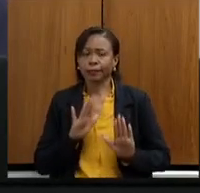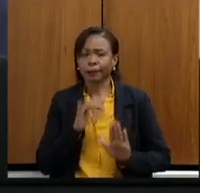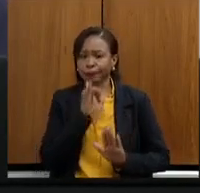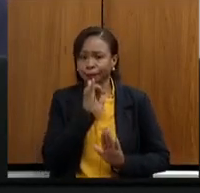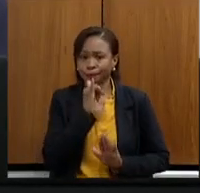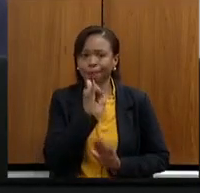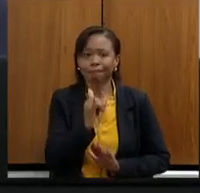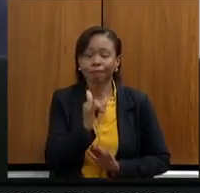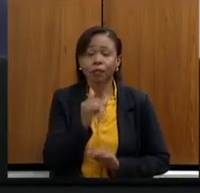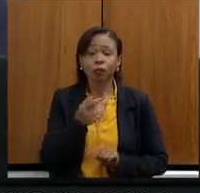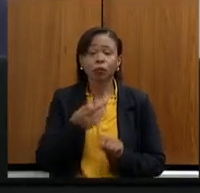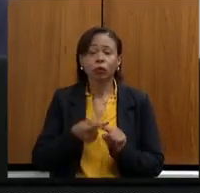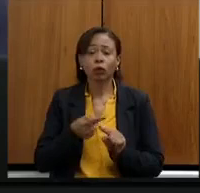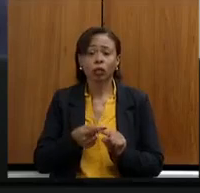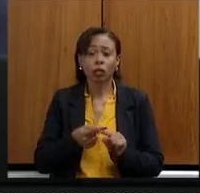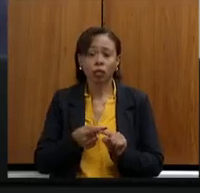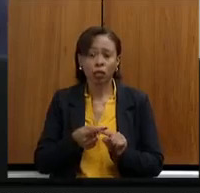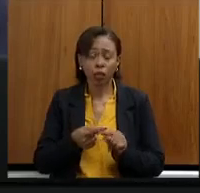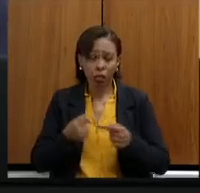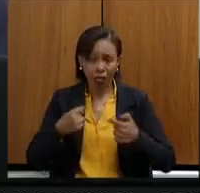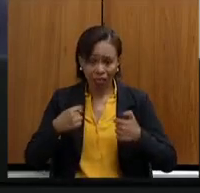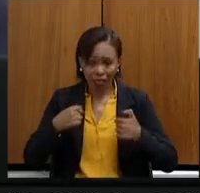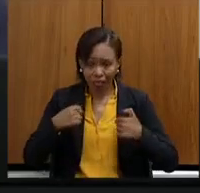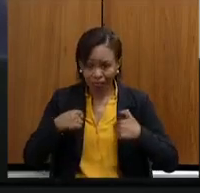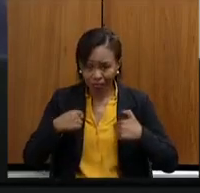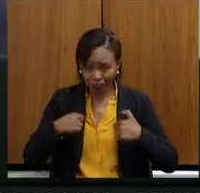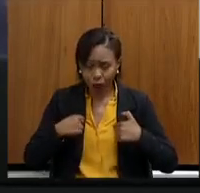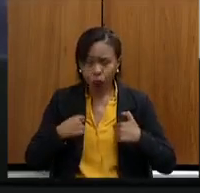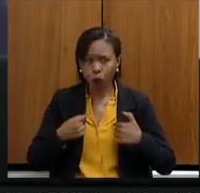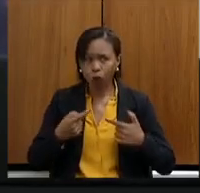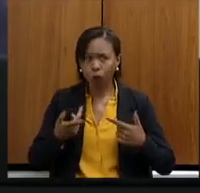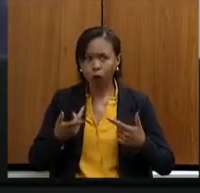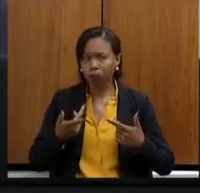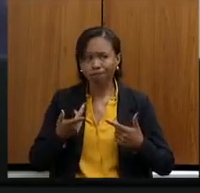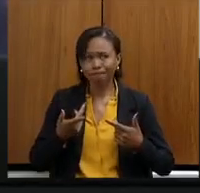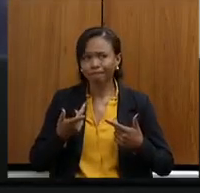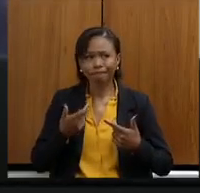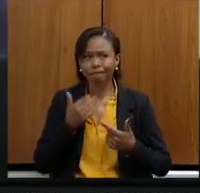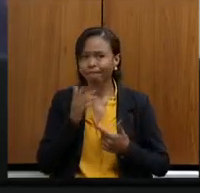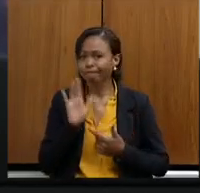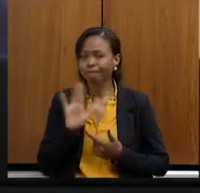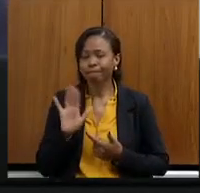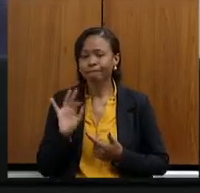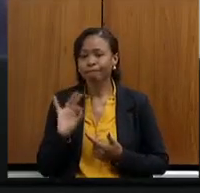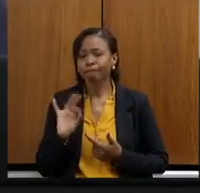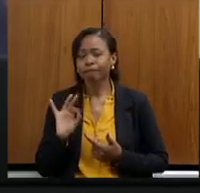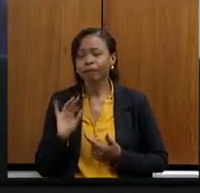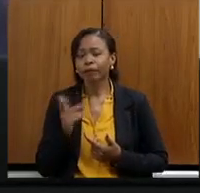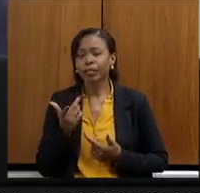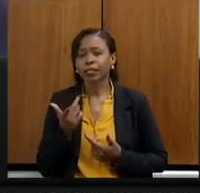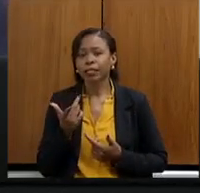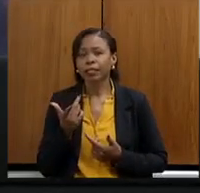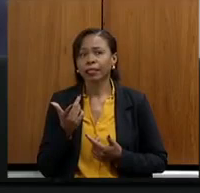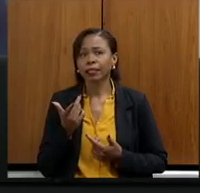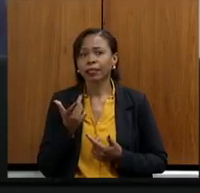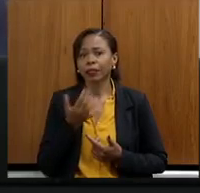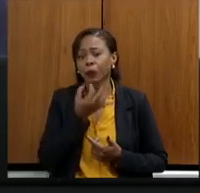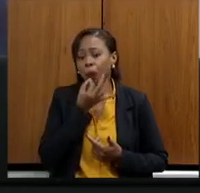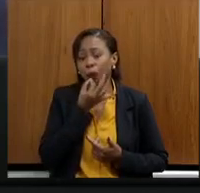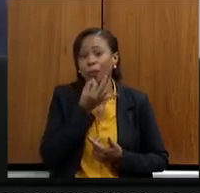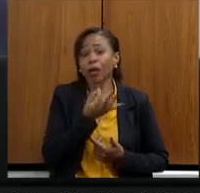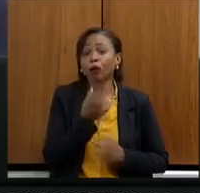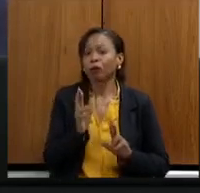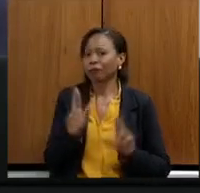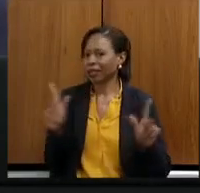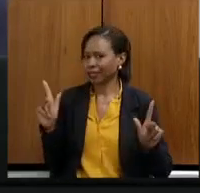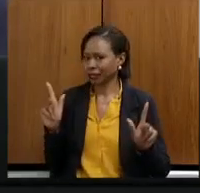porque vocês não vão esperar de mim nenhum posicionamento diferente, a